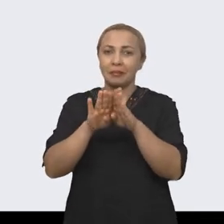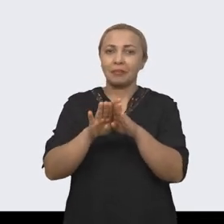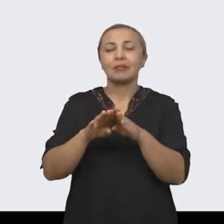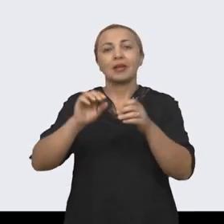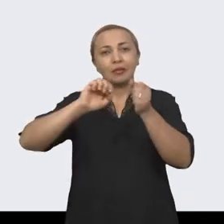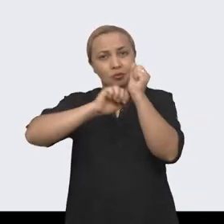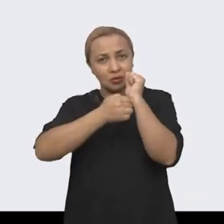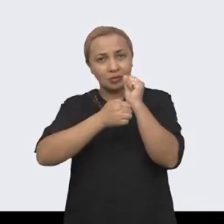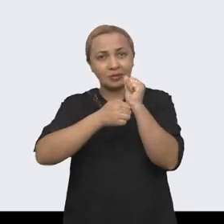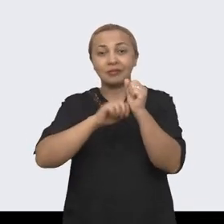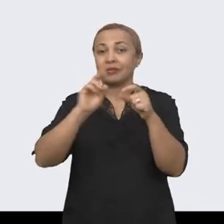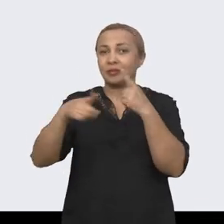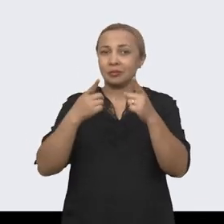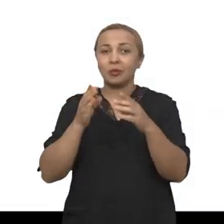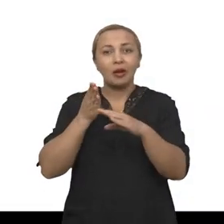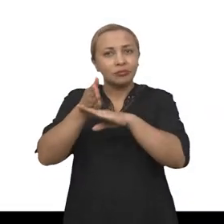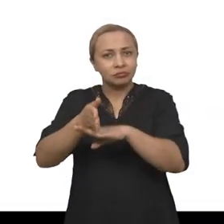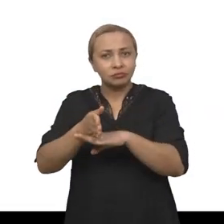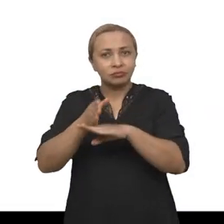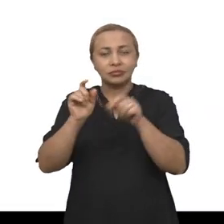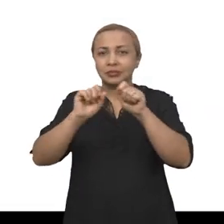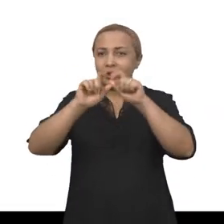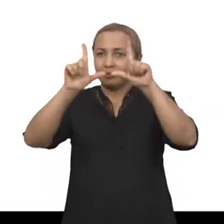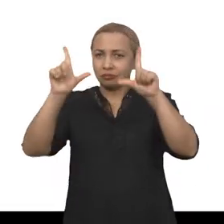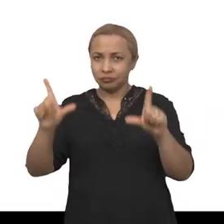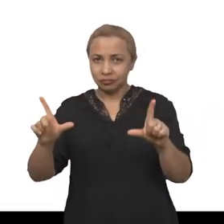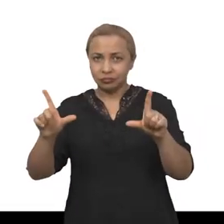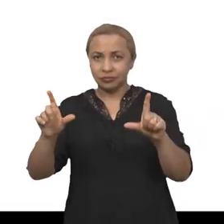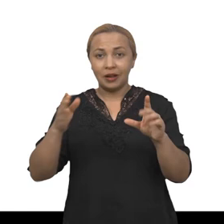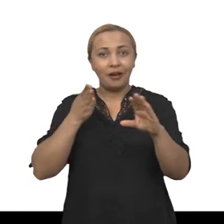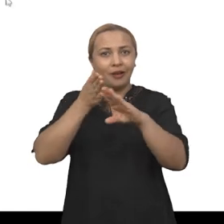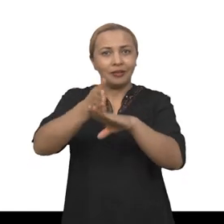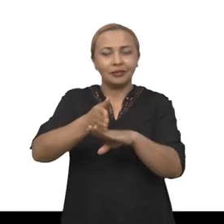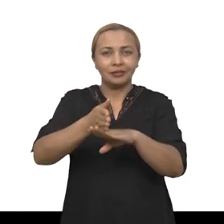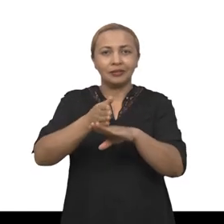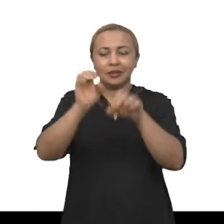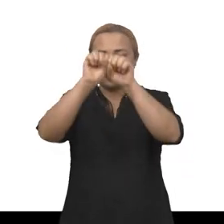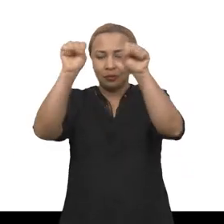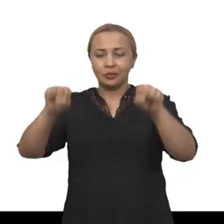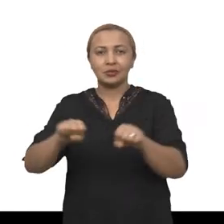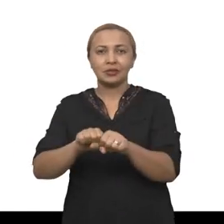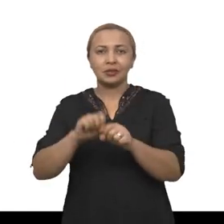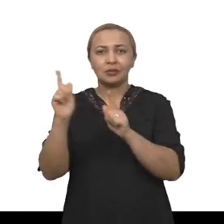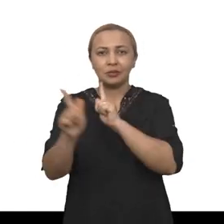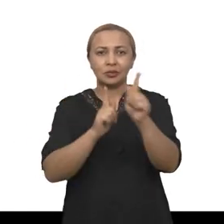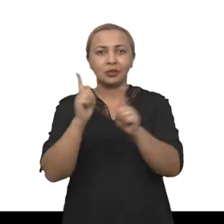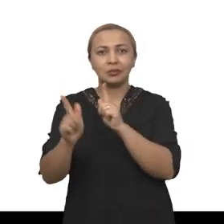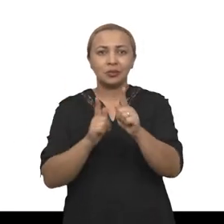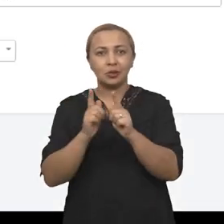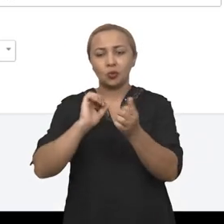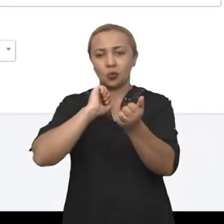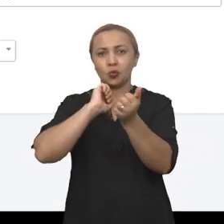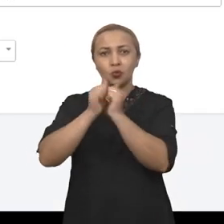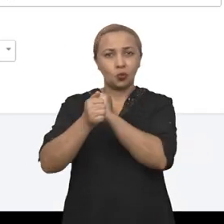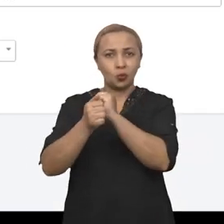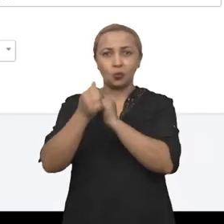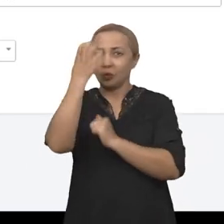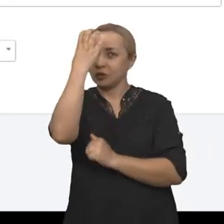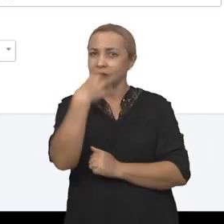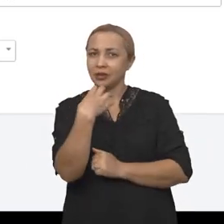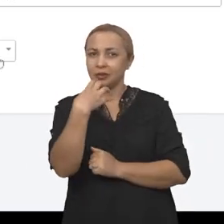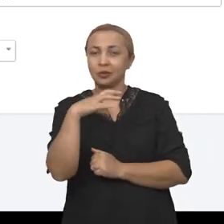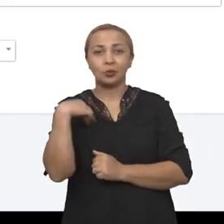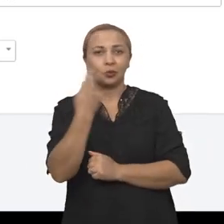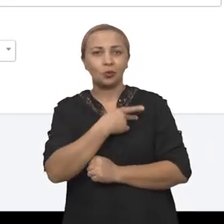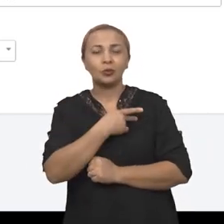loga na plataforma e aí você vai entrar no sistema de gerenciamento do jogo sério. O nosso sistema